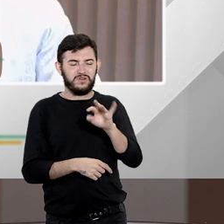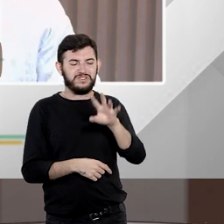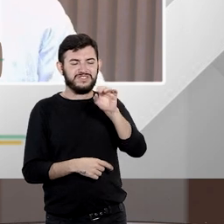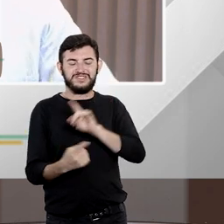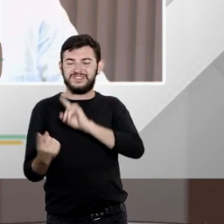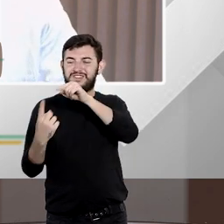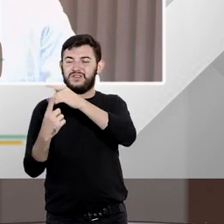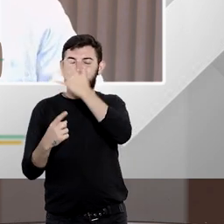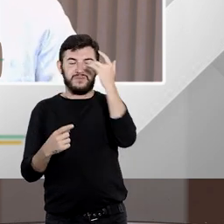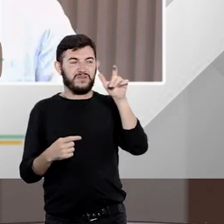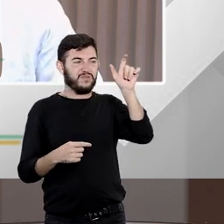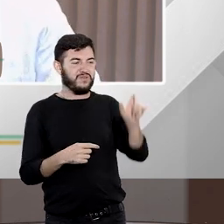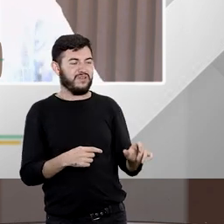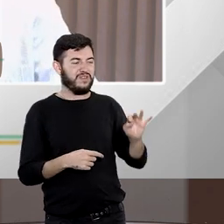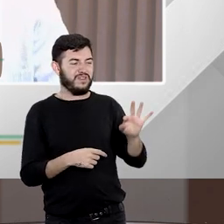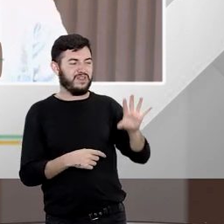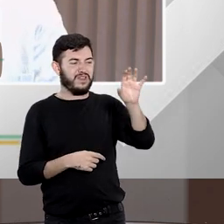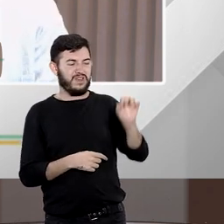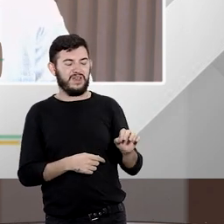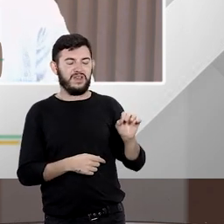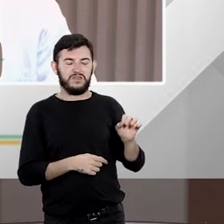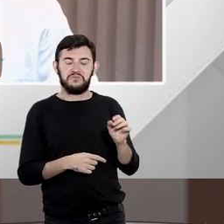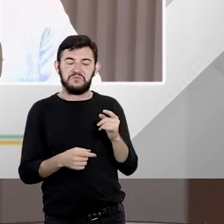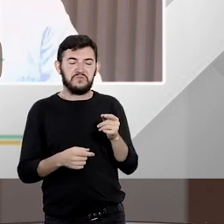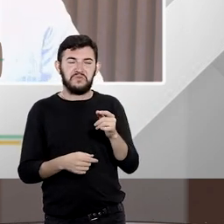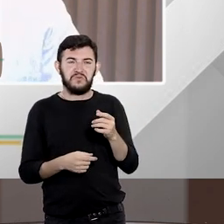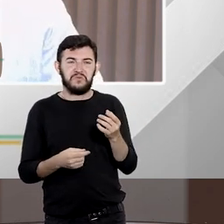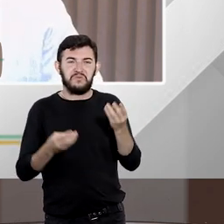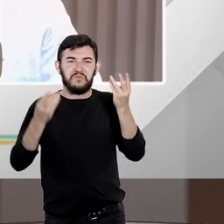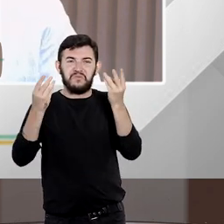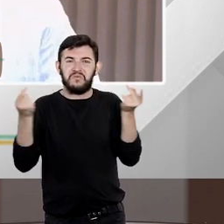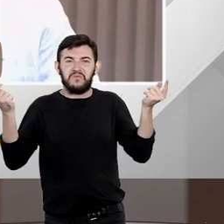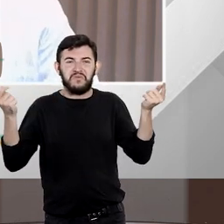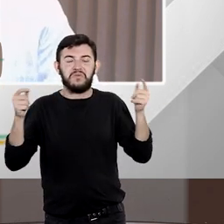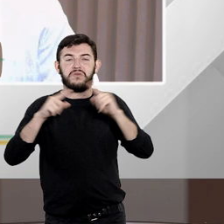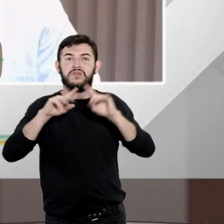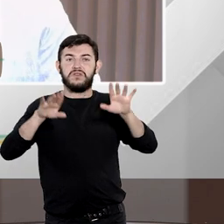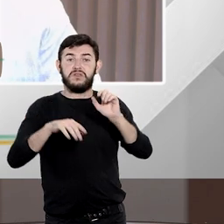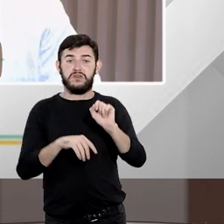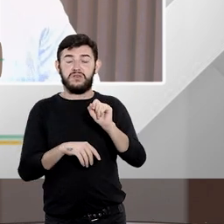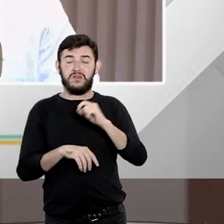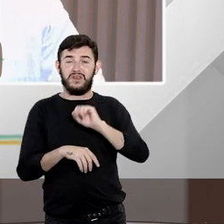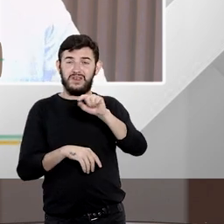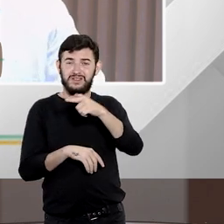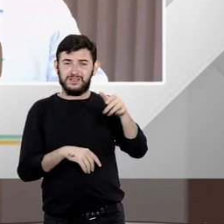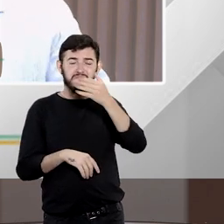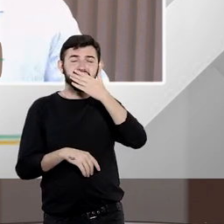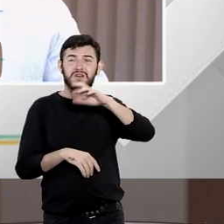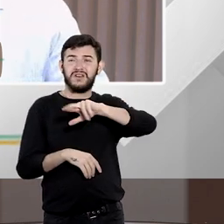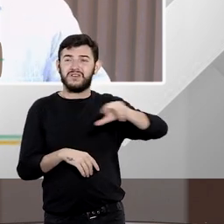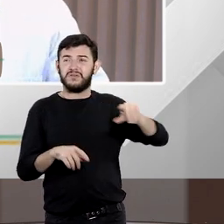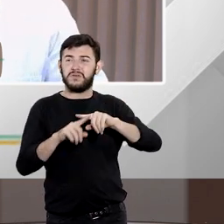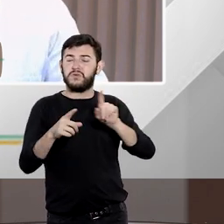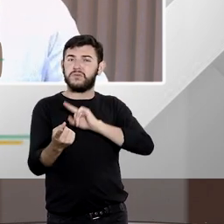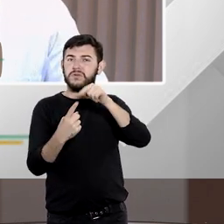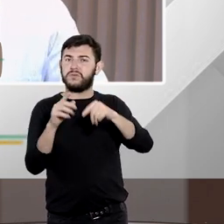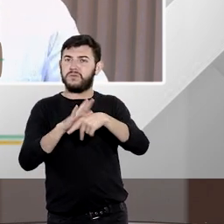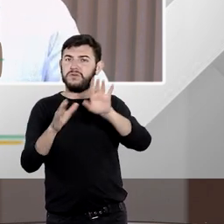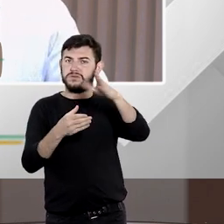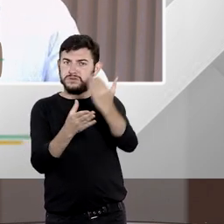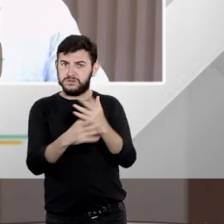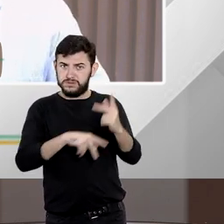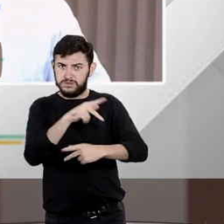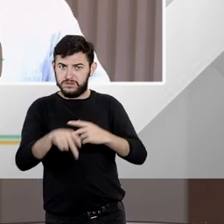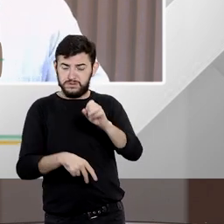ato eles eram inexistentes por diversas razões o objetivo da ação popular vai ser anular o ato